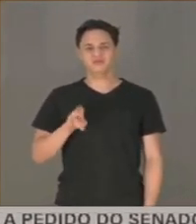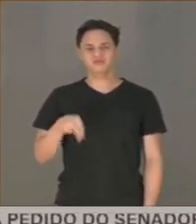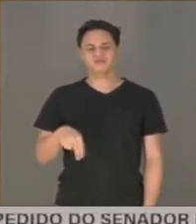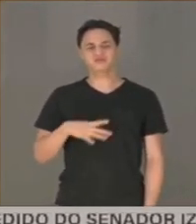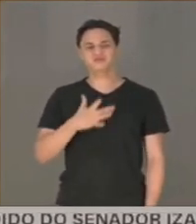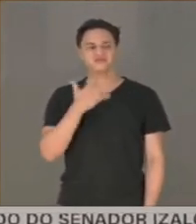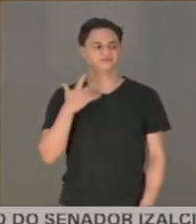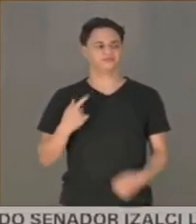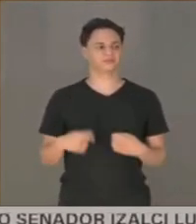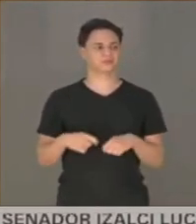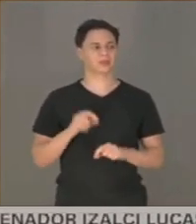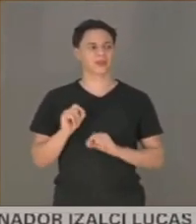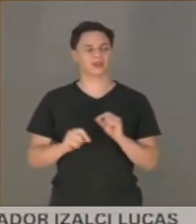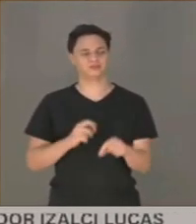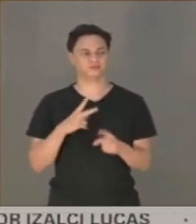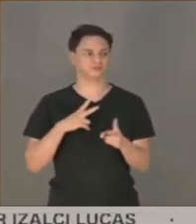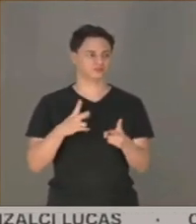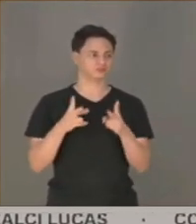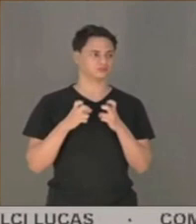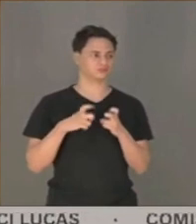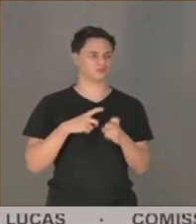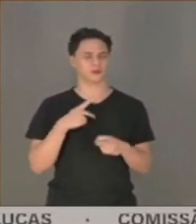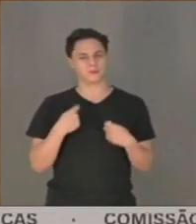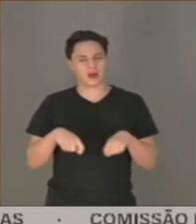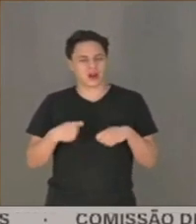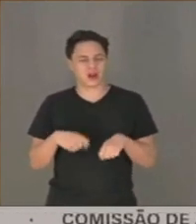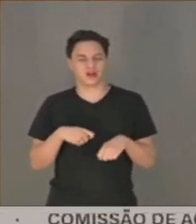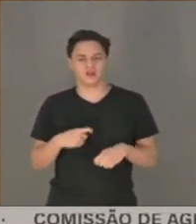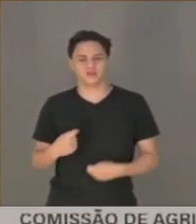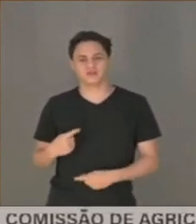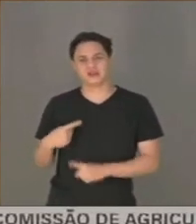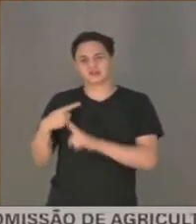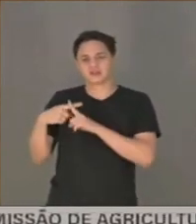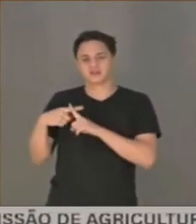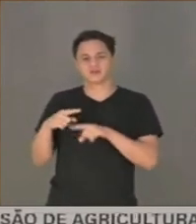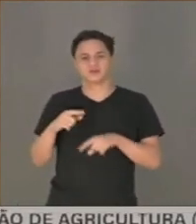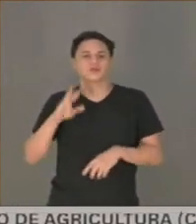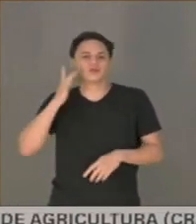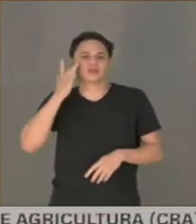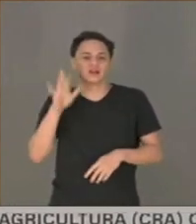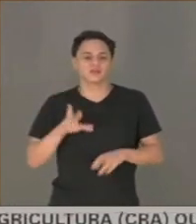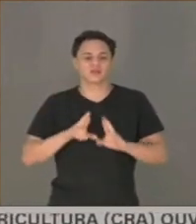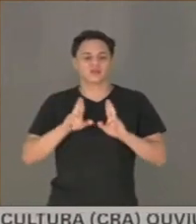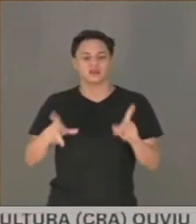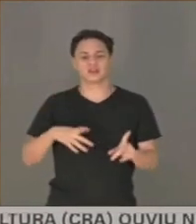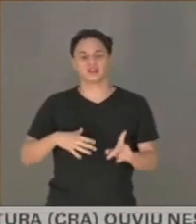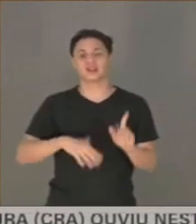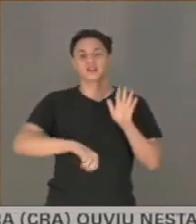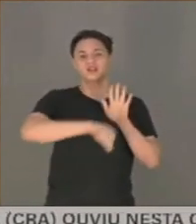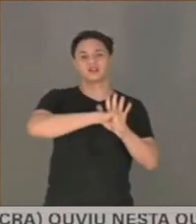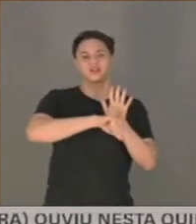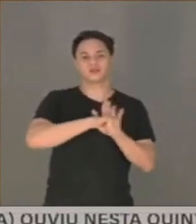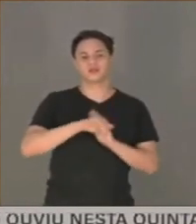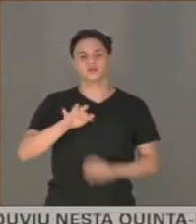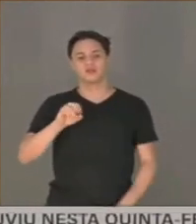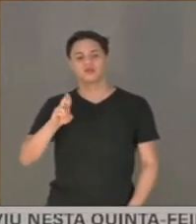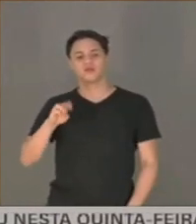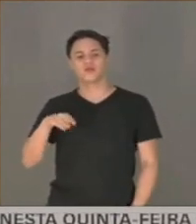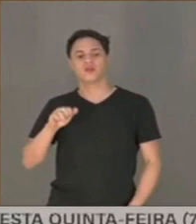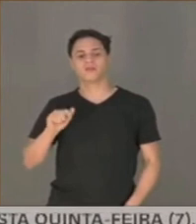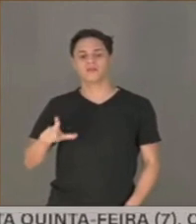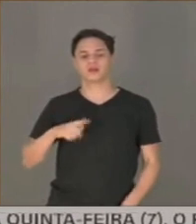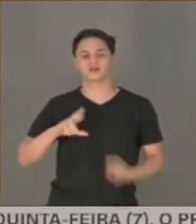Quando eu vejo senadores falando aqui que precisa da obtenção da vantagem, não sabe nem a diferença de um crime formal para um crime material. Basta solicitar.